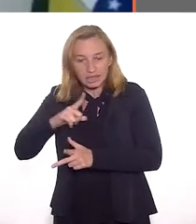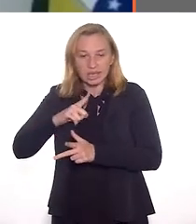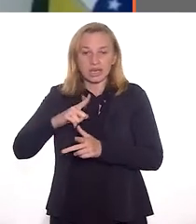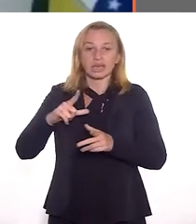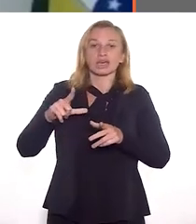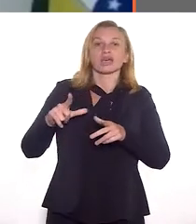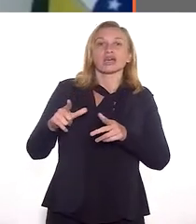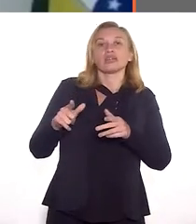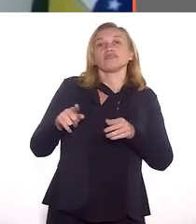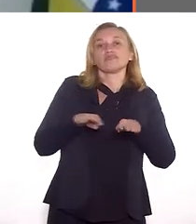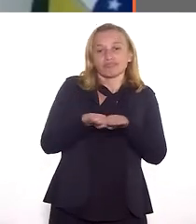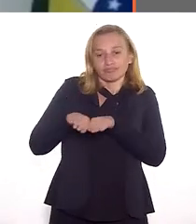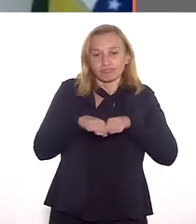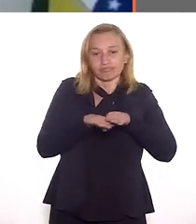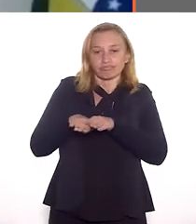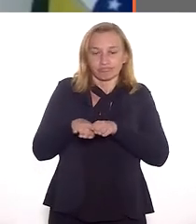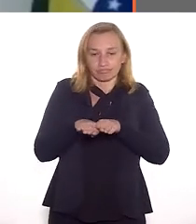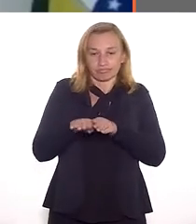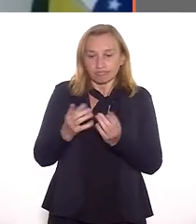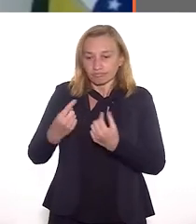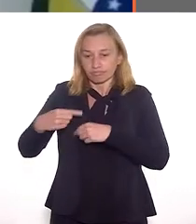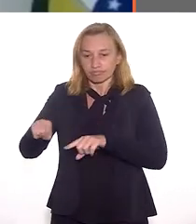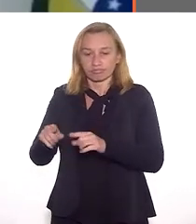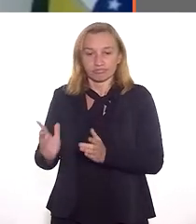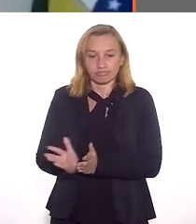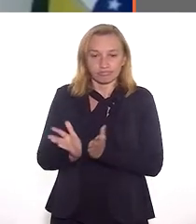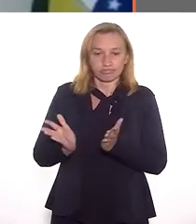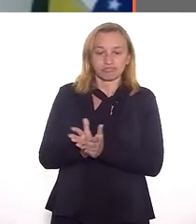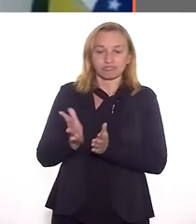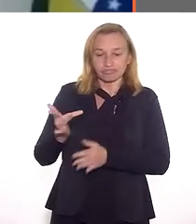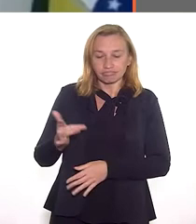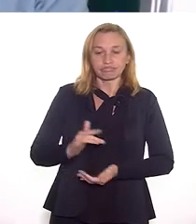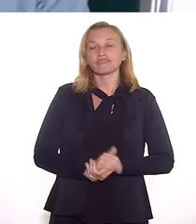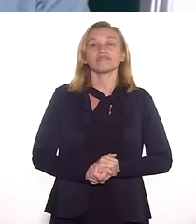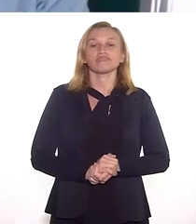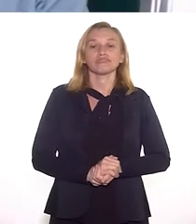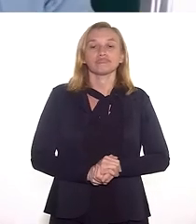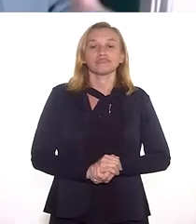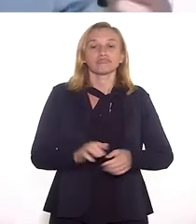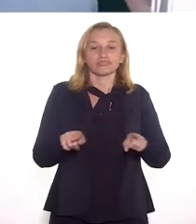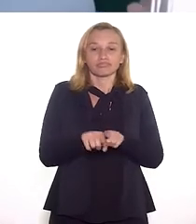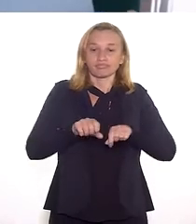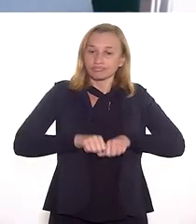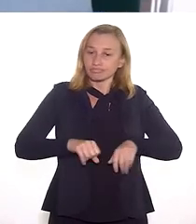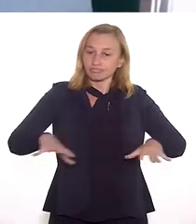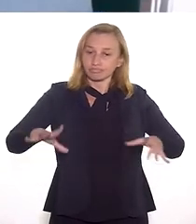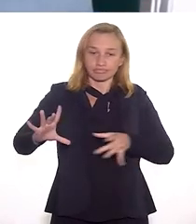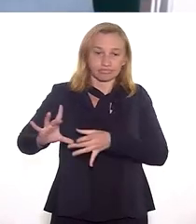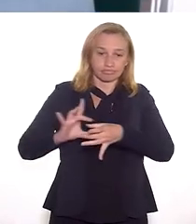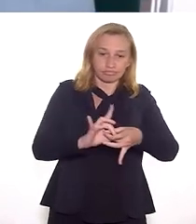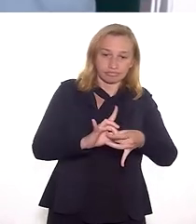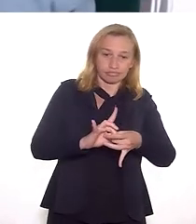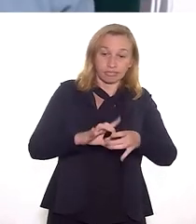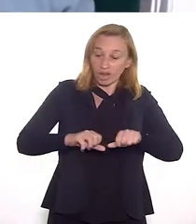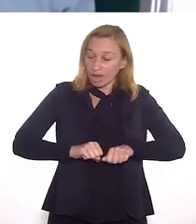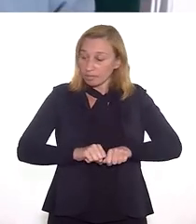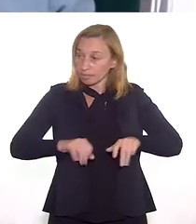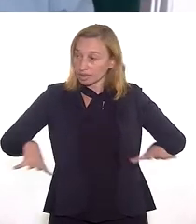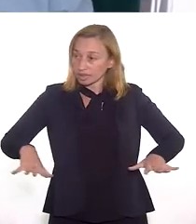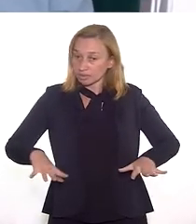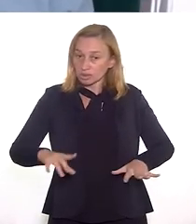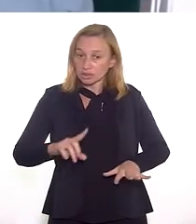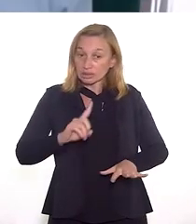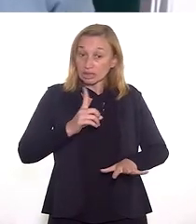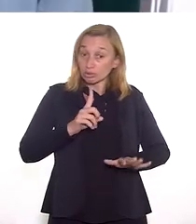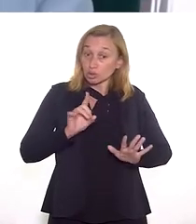a pobreza e a miséria, que, aliás, se intensificaram com o advento da pandemia. A pandemia não